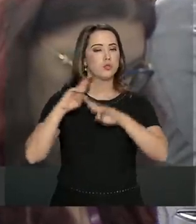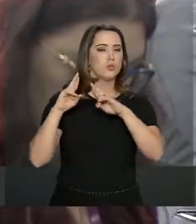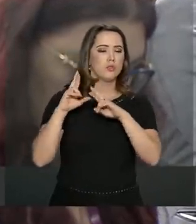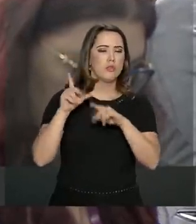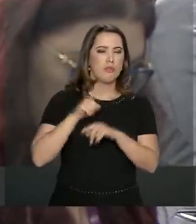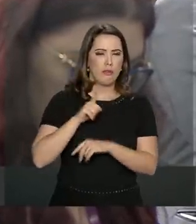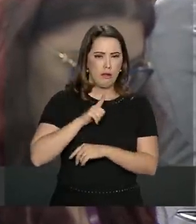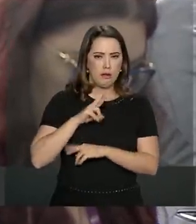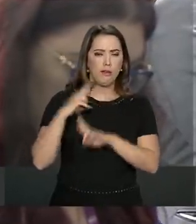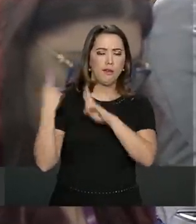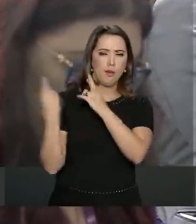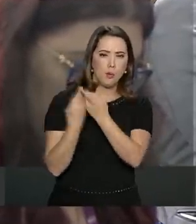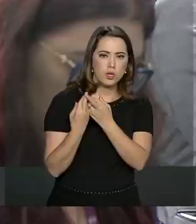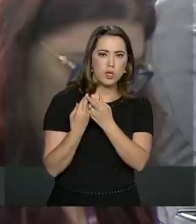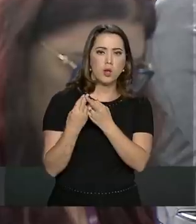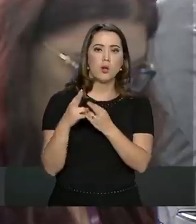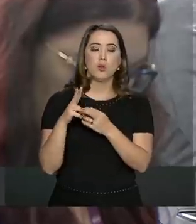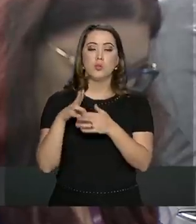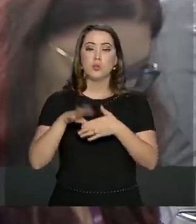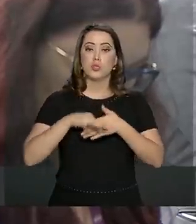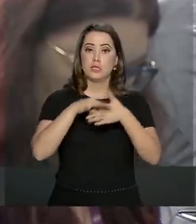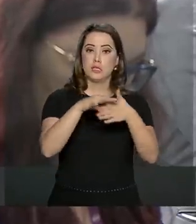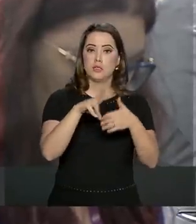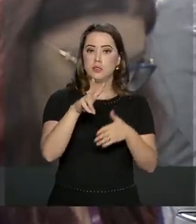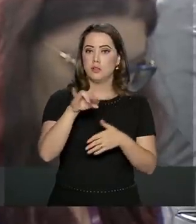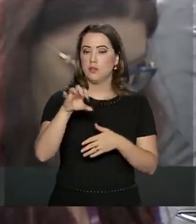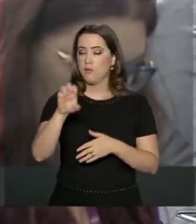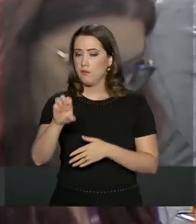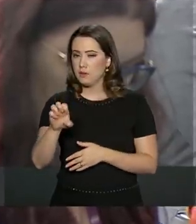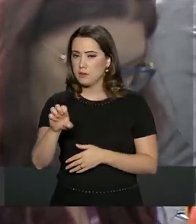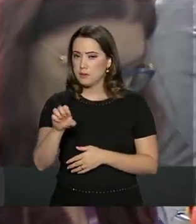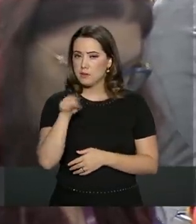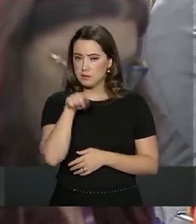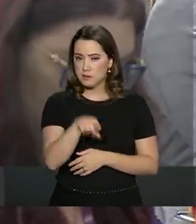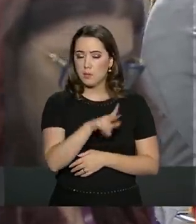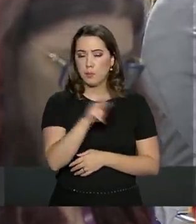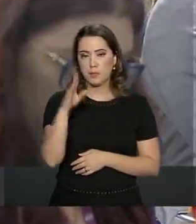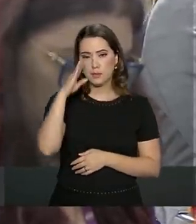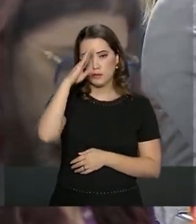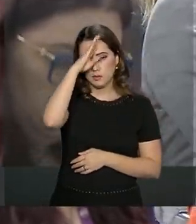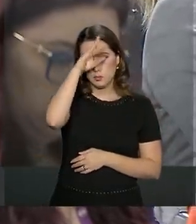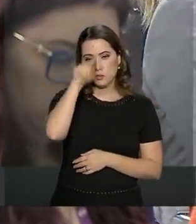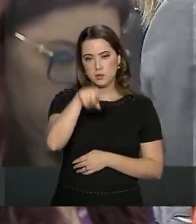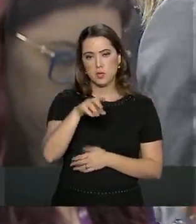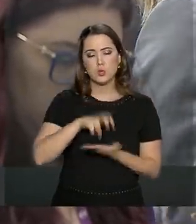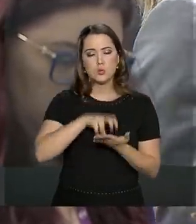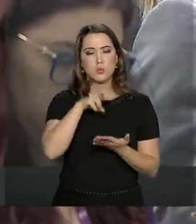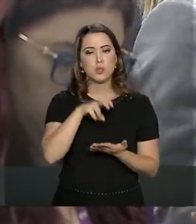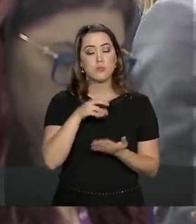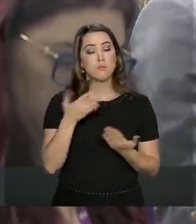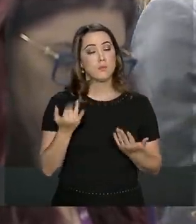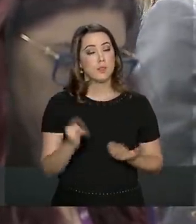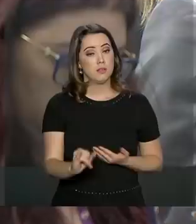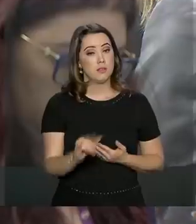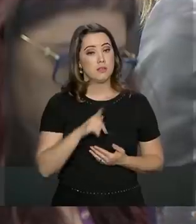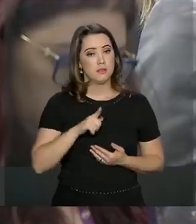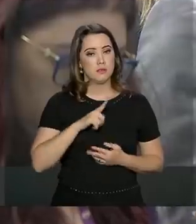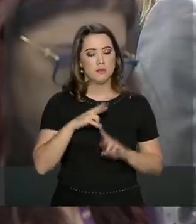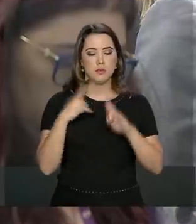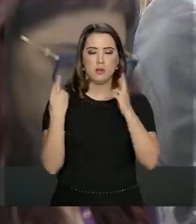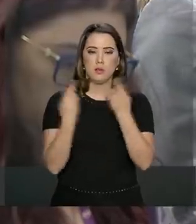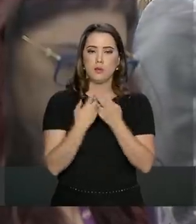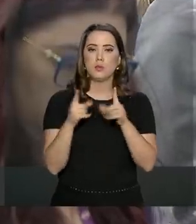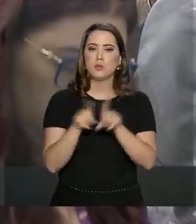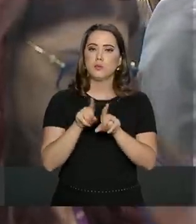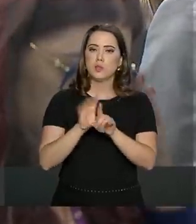de líderes e vice-líderes do governo com o presidente se seria de manhã e se vai haver a reunião